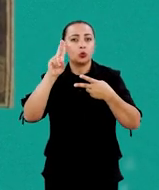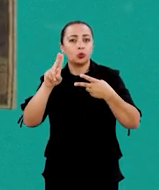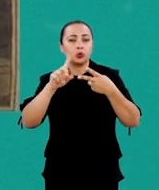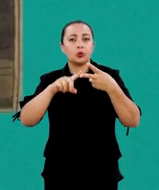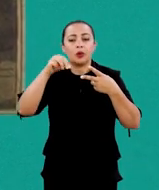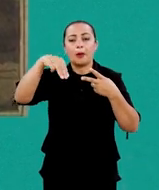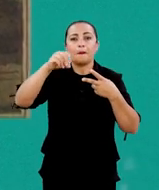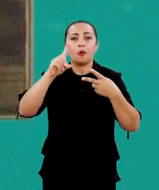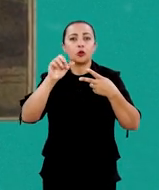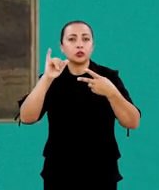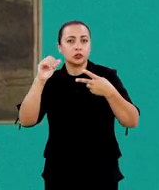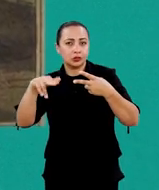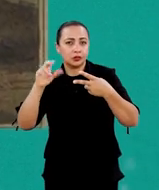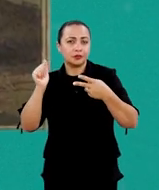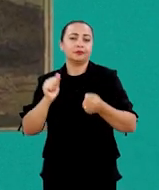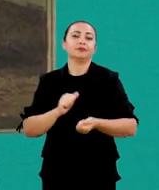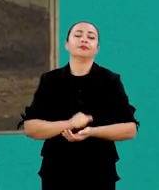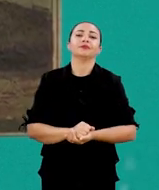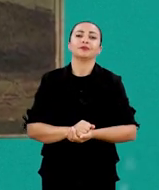modinha.